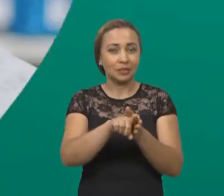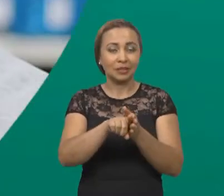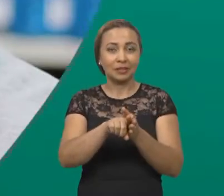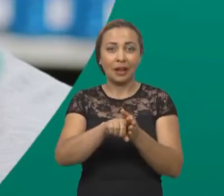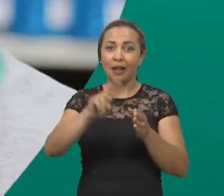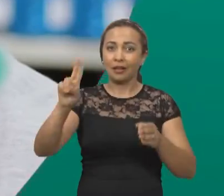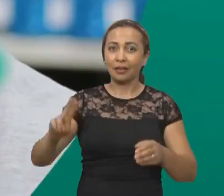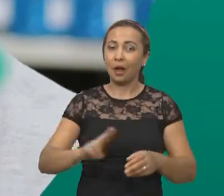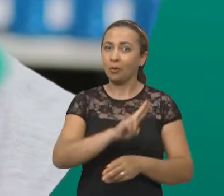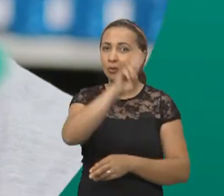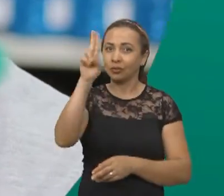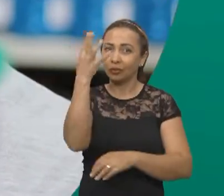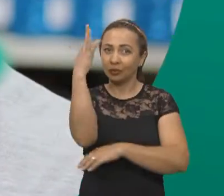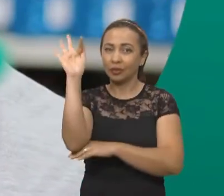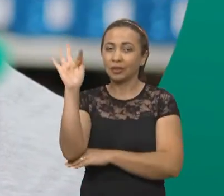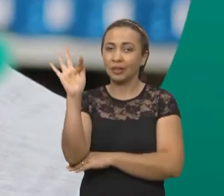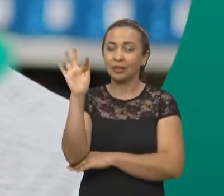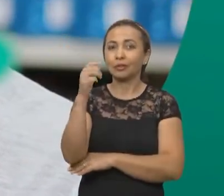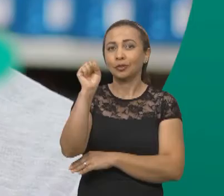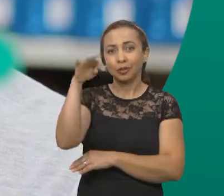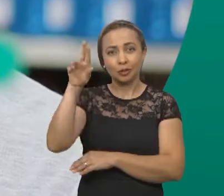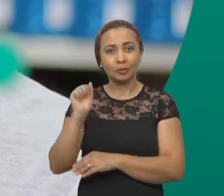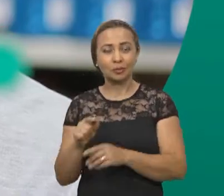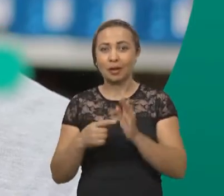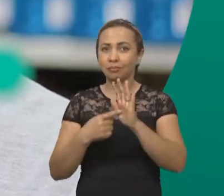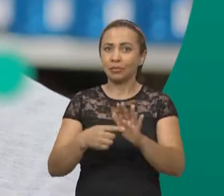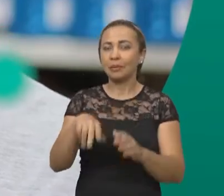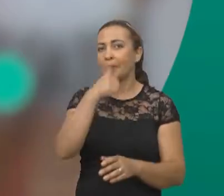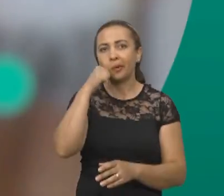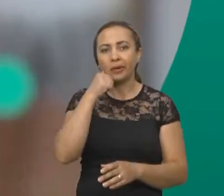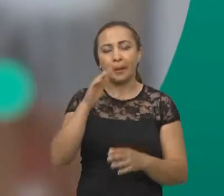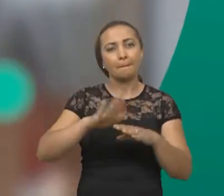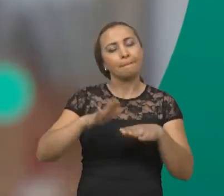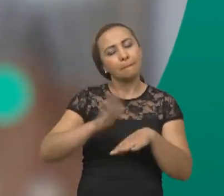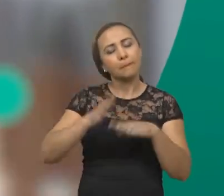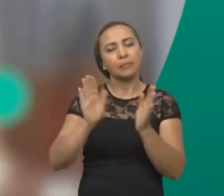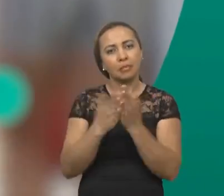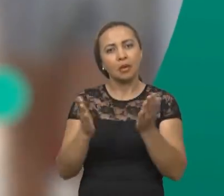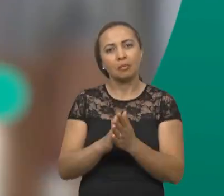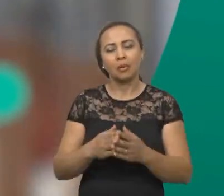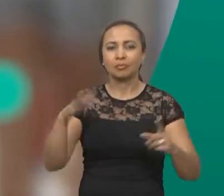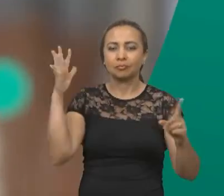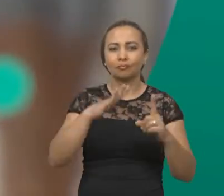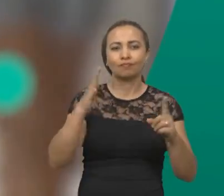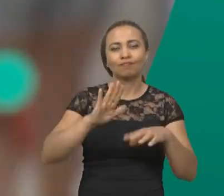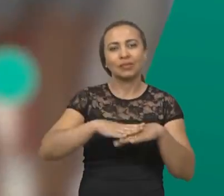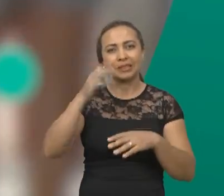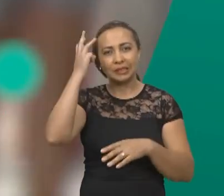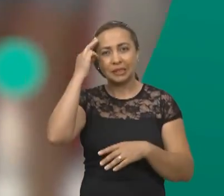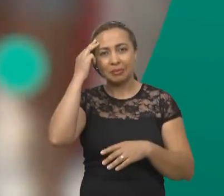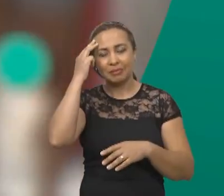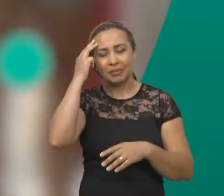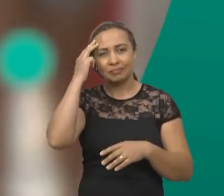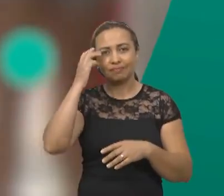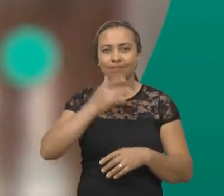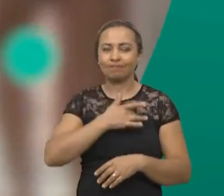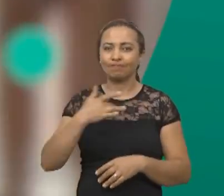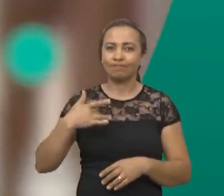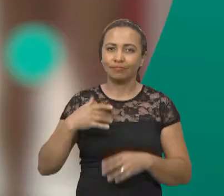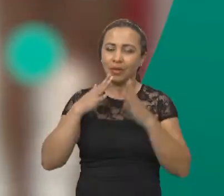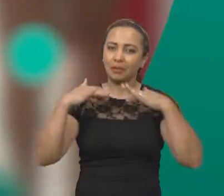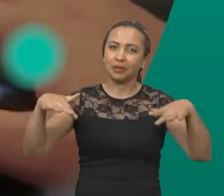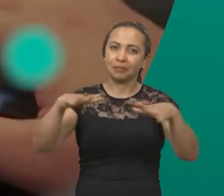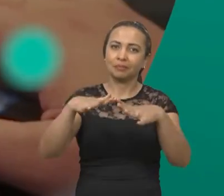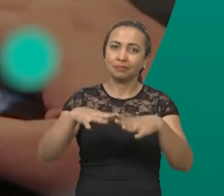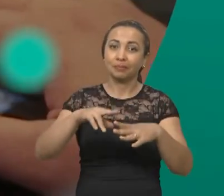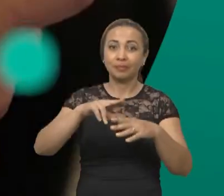Pesquisa da Universidade Federal de Sergipe aponta que as mulheres mais pobres são as mais afetadas em relação à saúde mental durante a